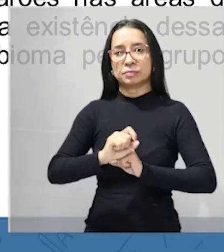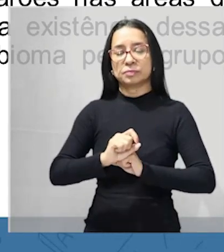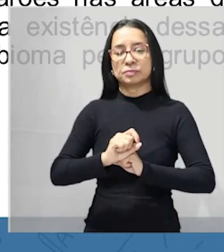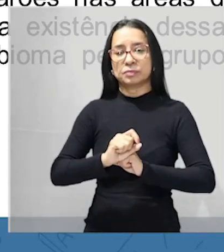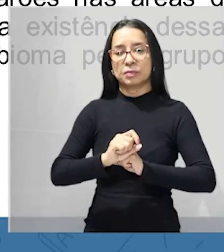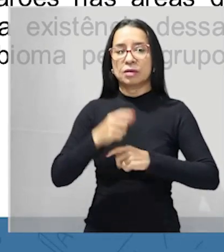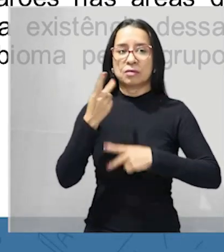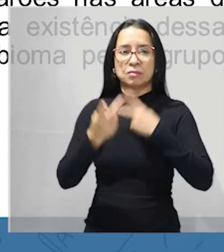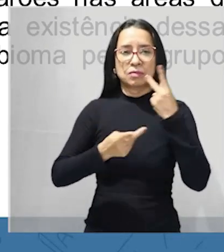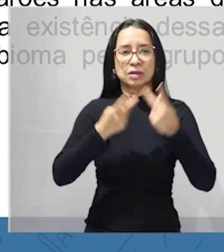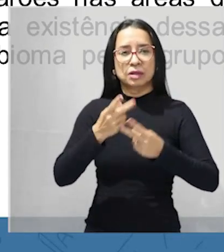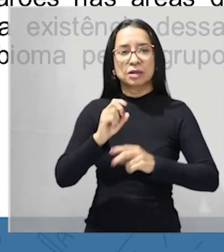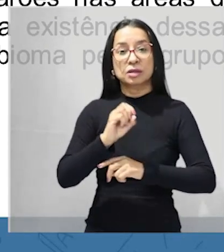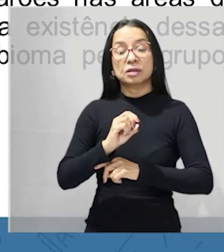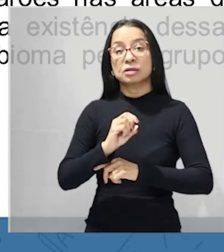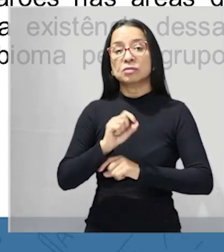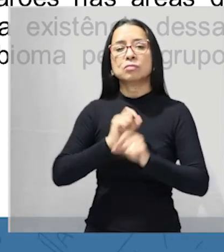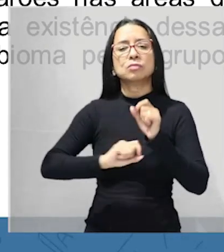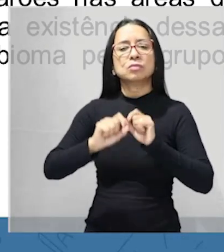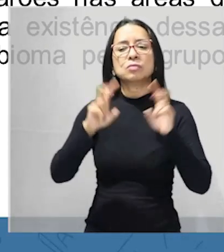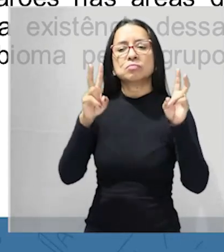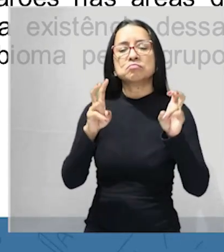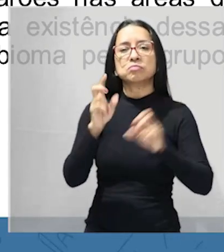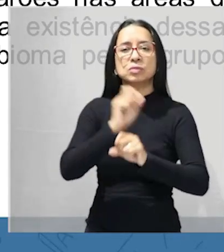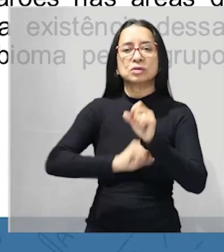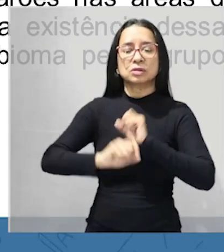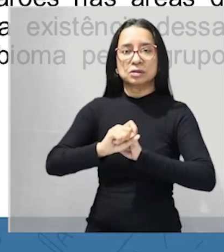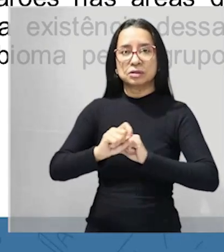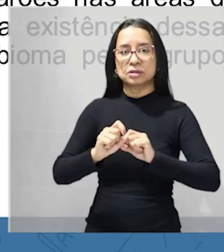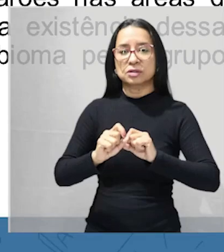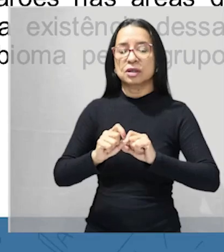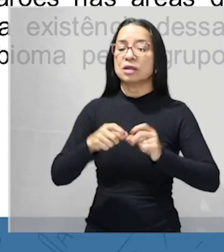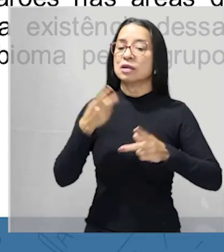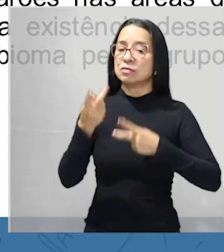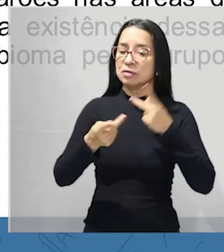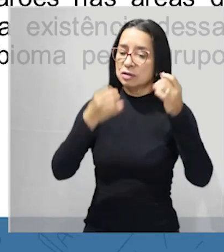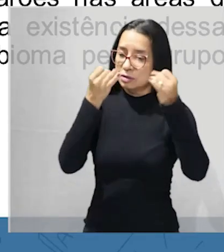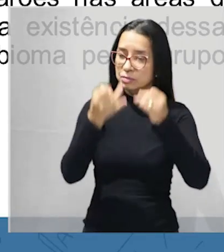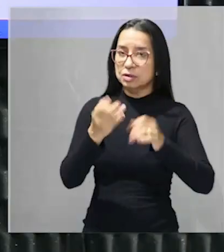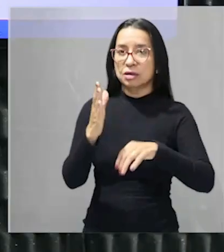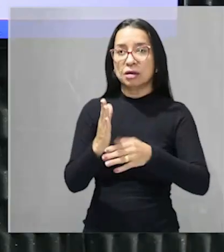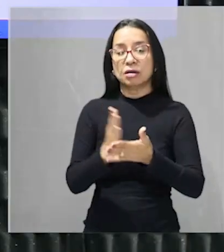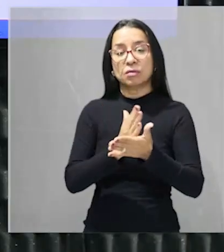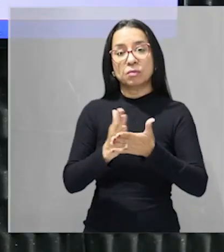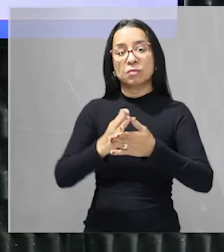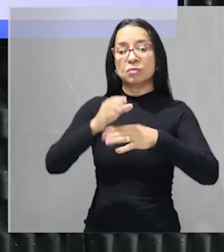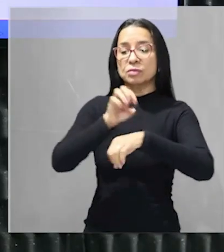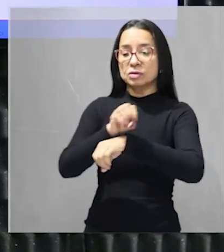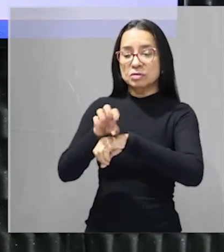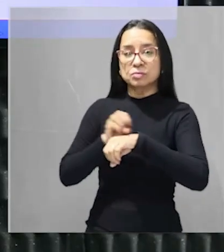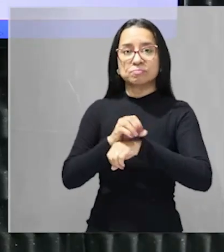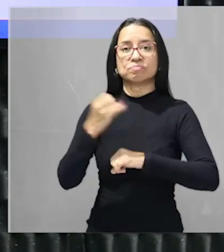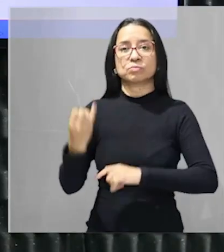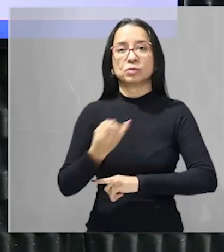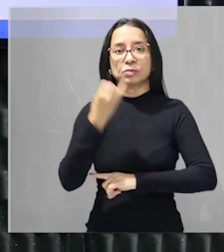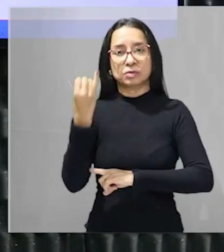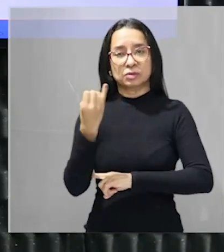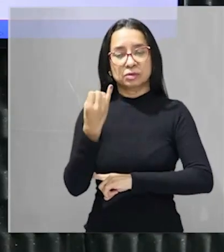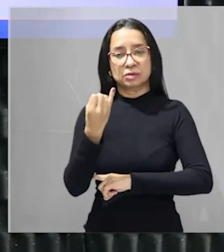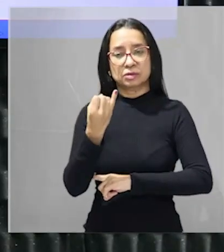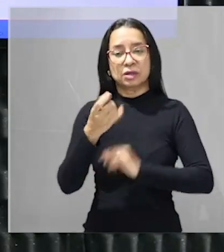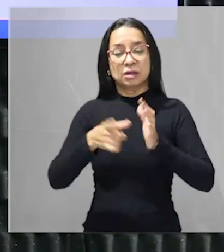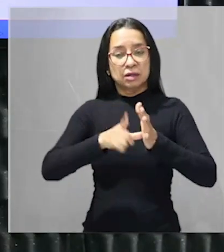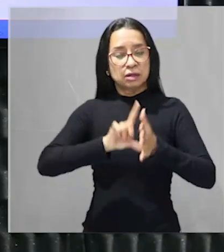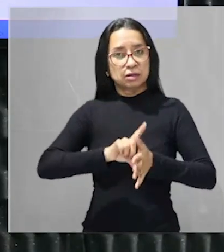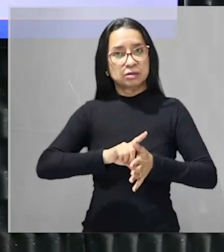falar sobre que domínios são esses e claro vamos passar algumas dicas importantes tá antes de ler a questão eu só quero rapidamente